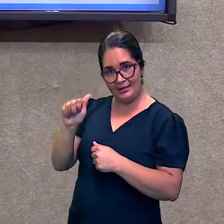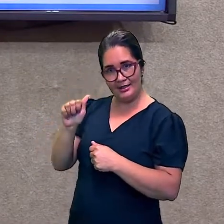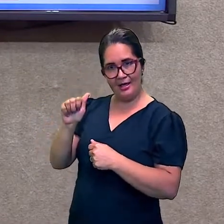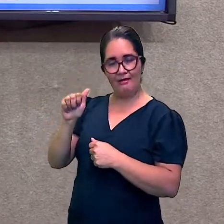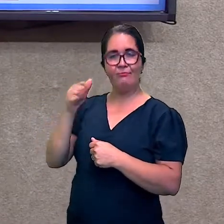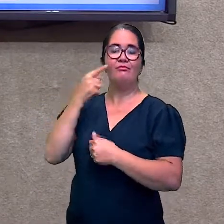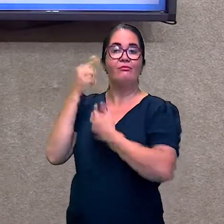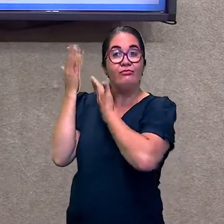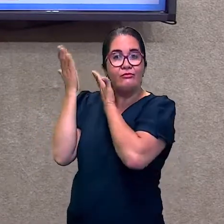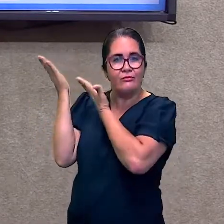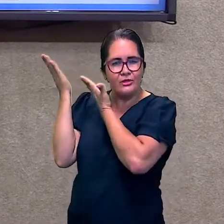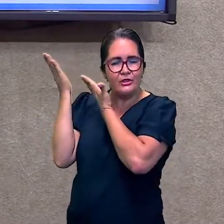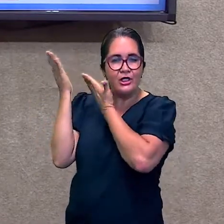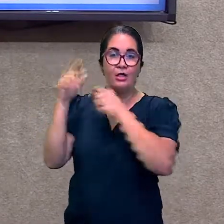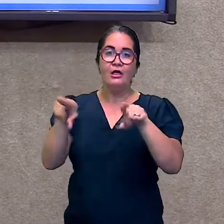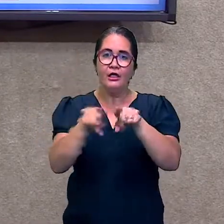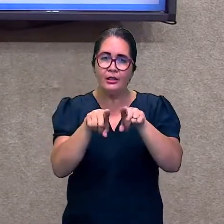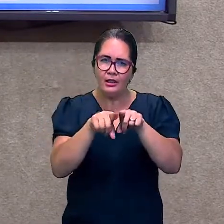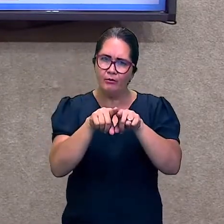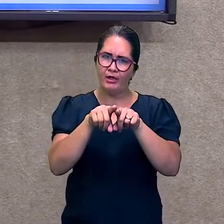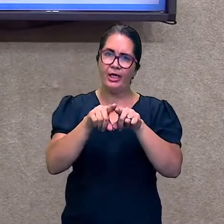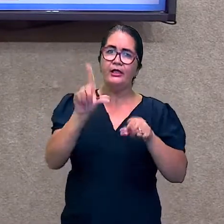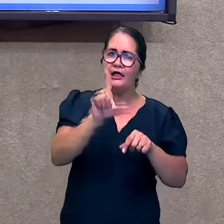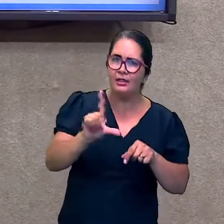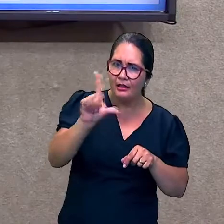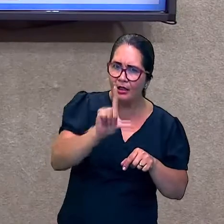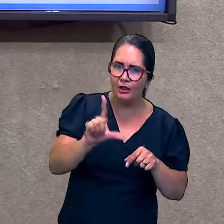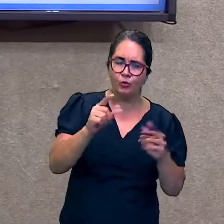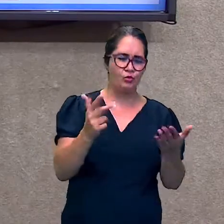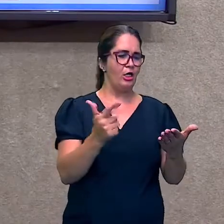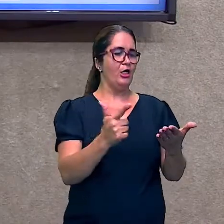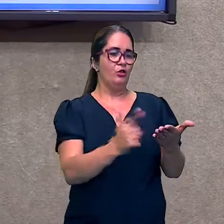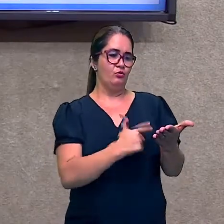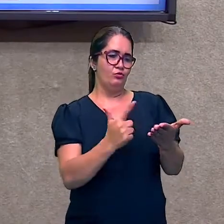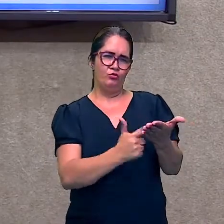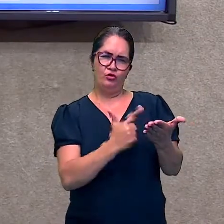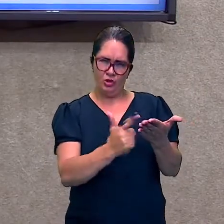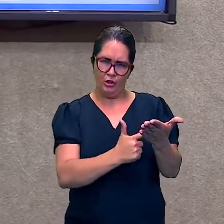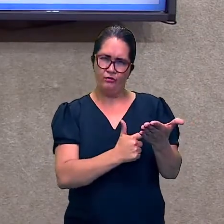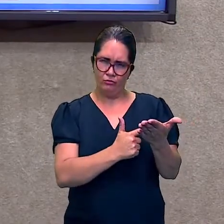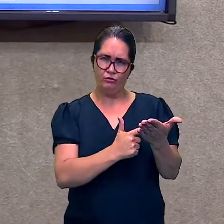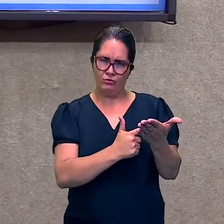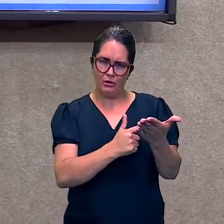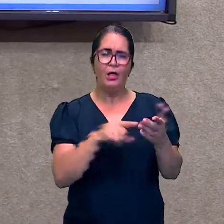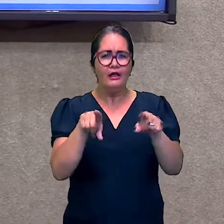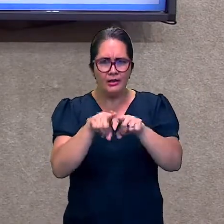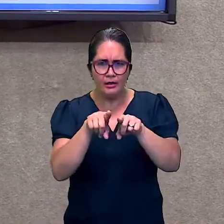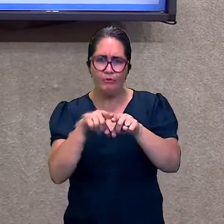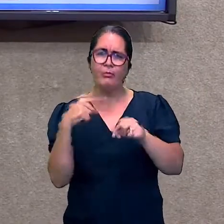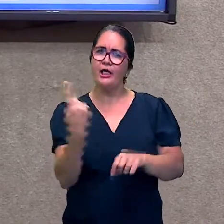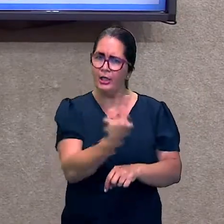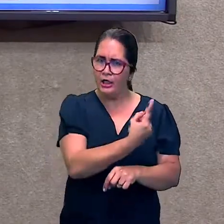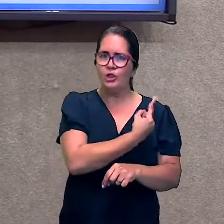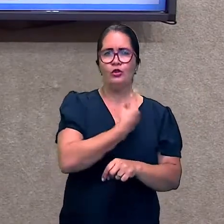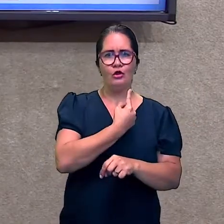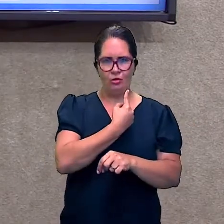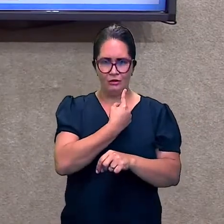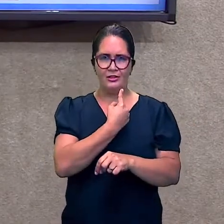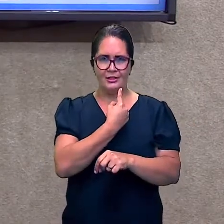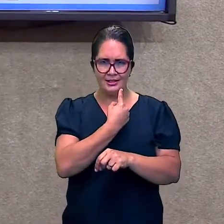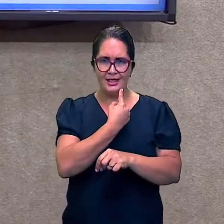em vários livros. E os alunos também. Mesmo desde os pequenos até